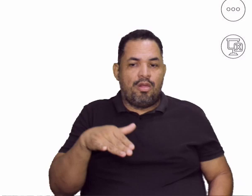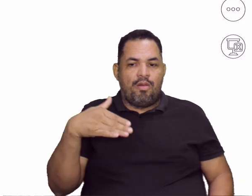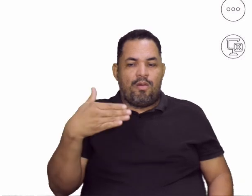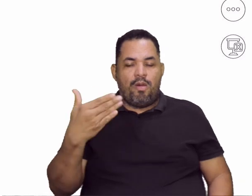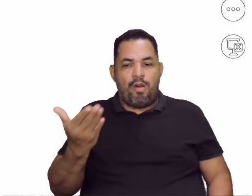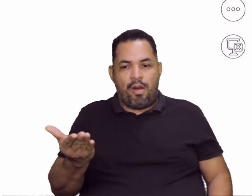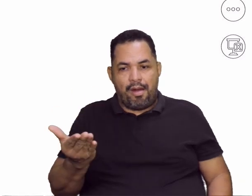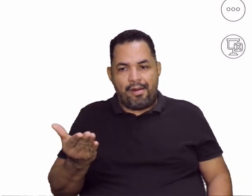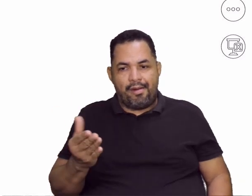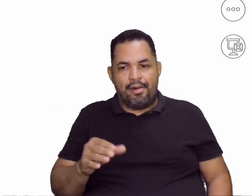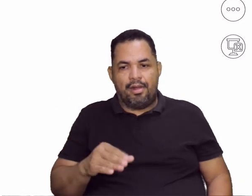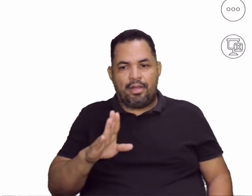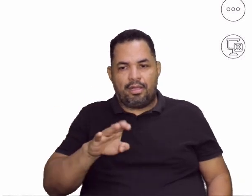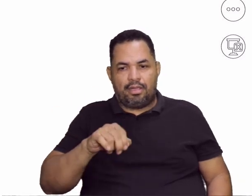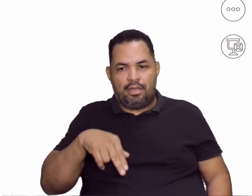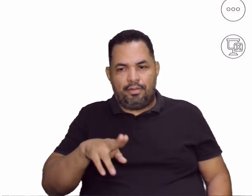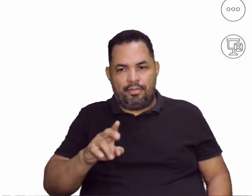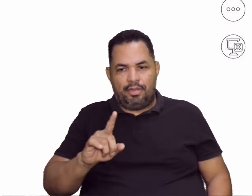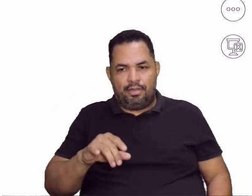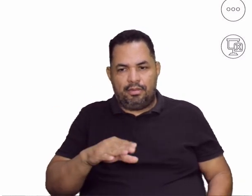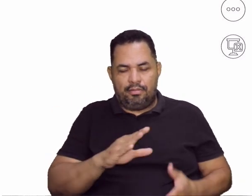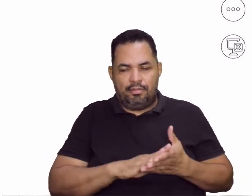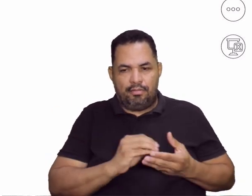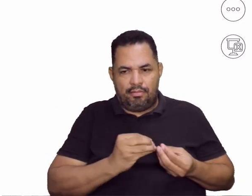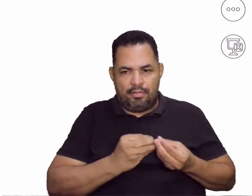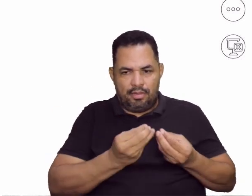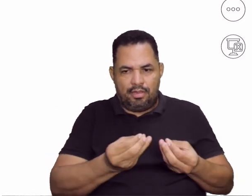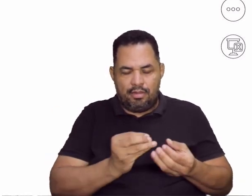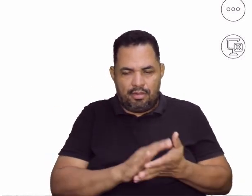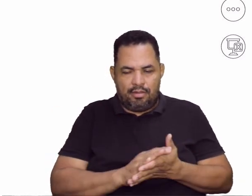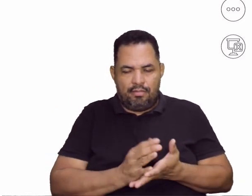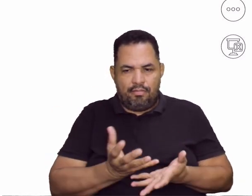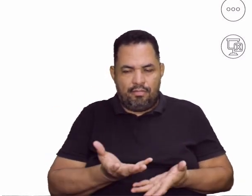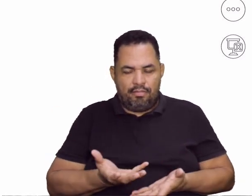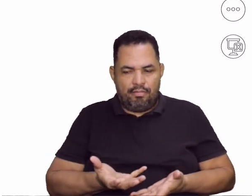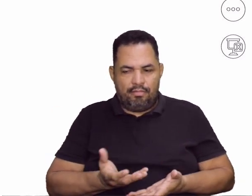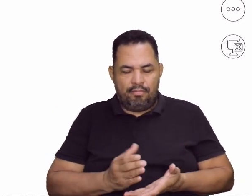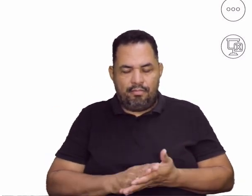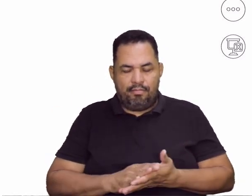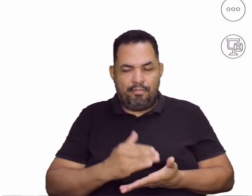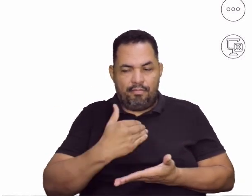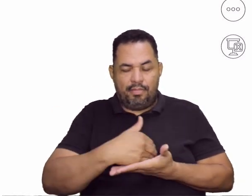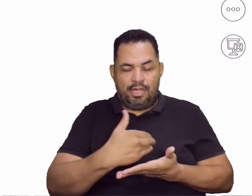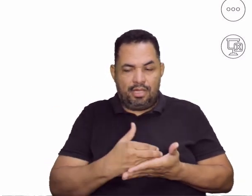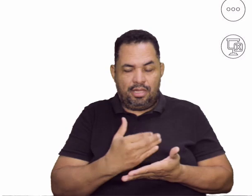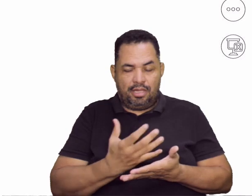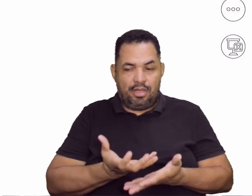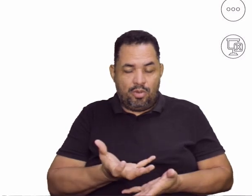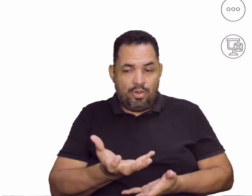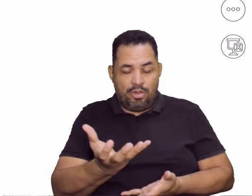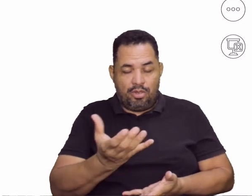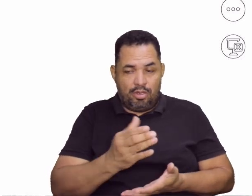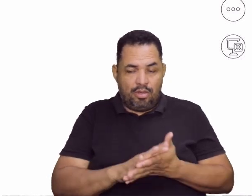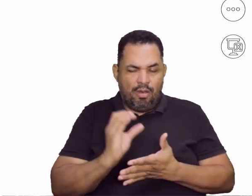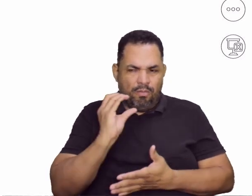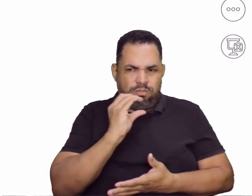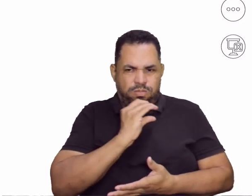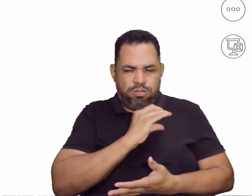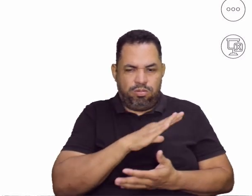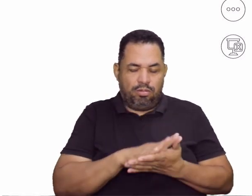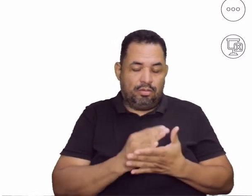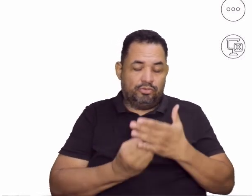falo aqui de queimada, do passanel, da batata quente, eu já tenho uma origem europeia.